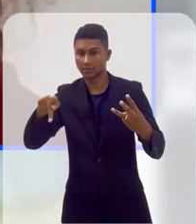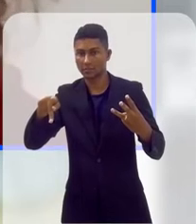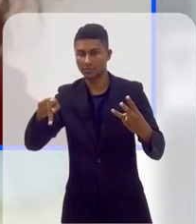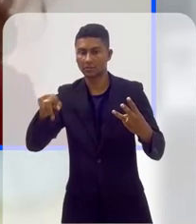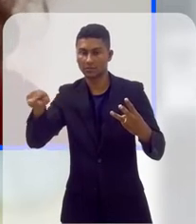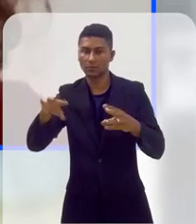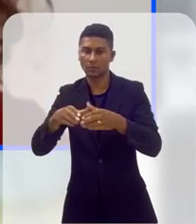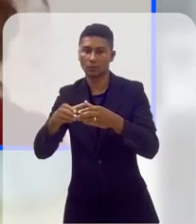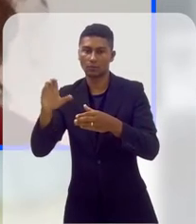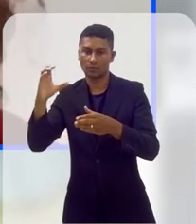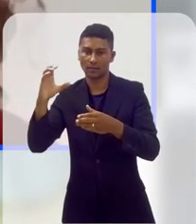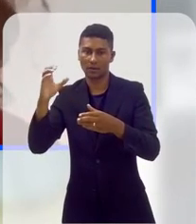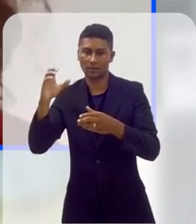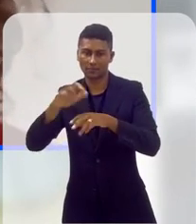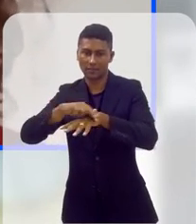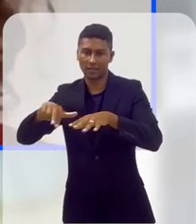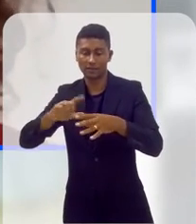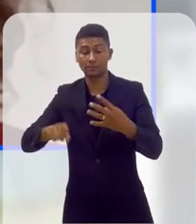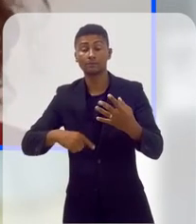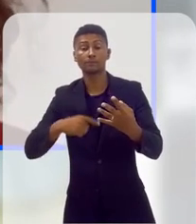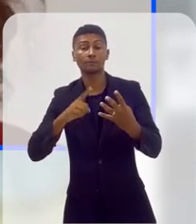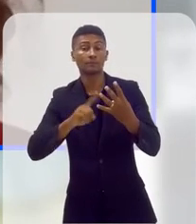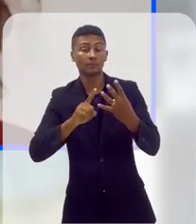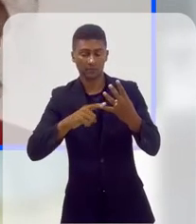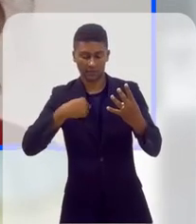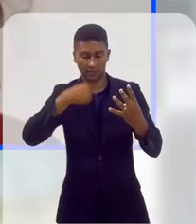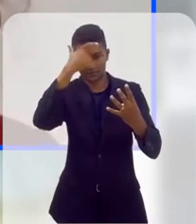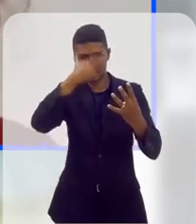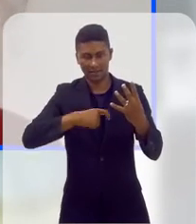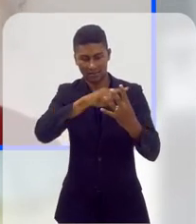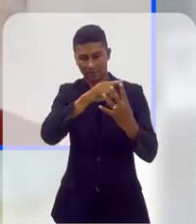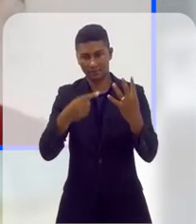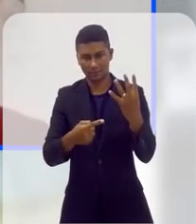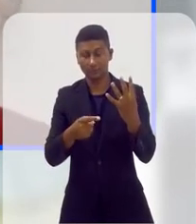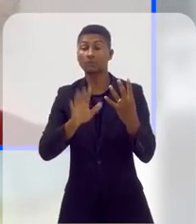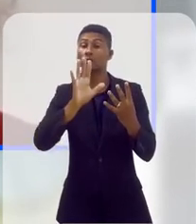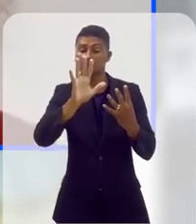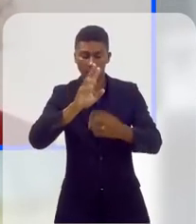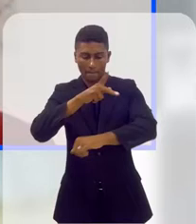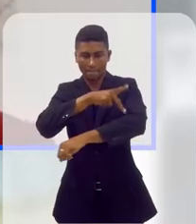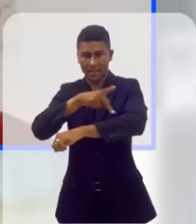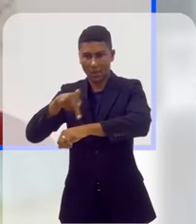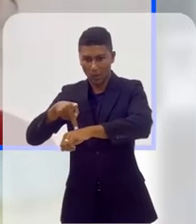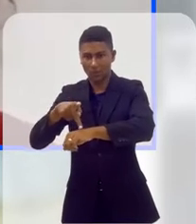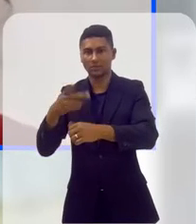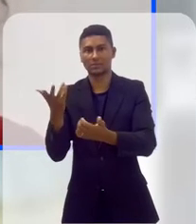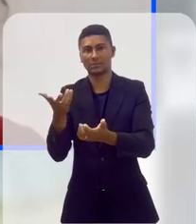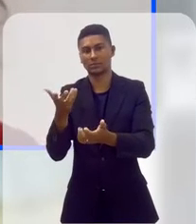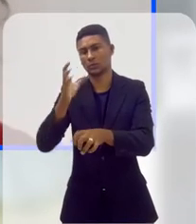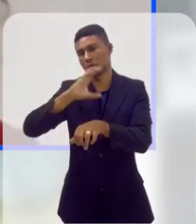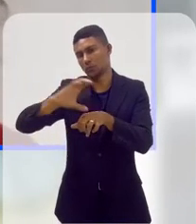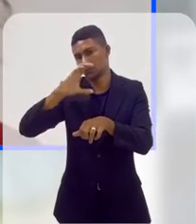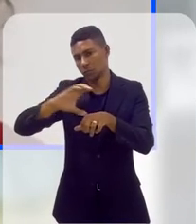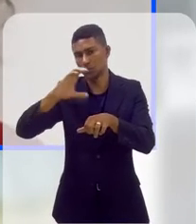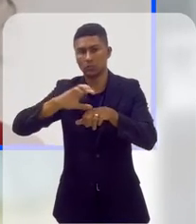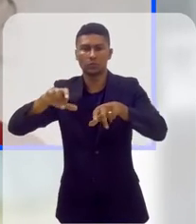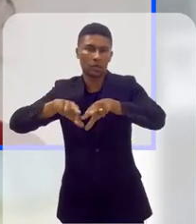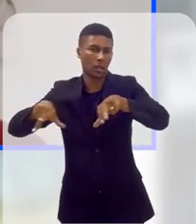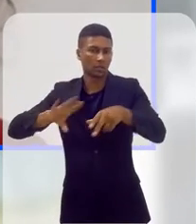Benevides, que é a presidenta do Grupo Diversidade Niterói e eu, enquanto prefeitura. Mas essa estruturação pedagógica, a